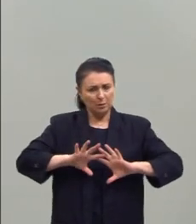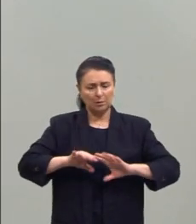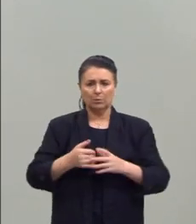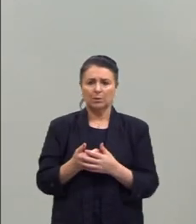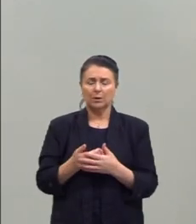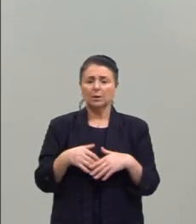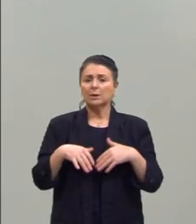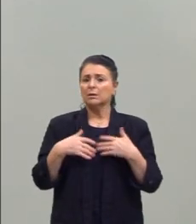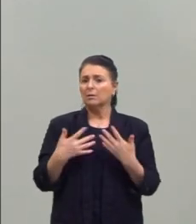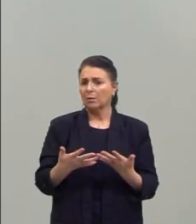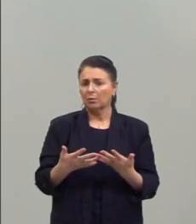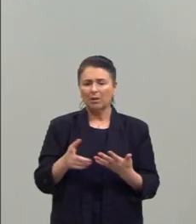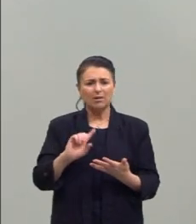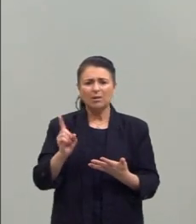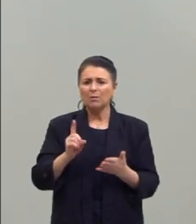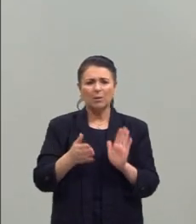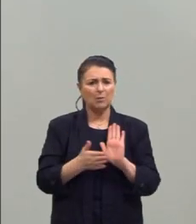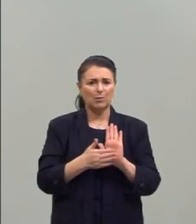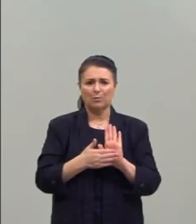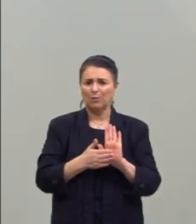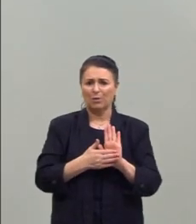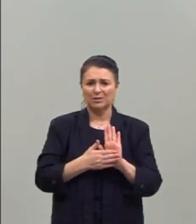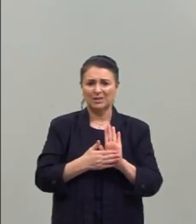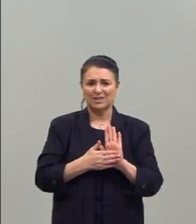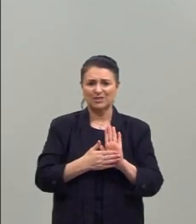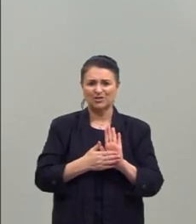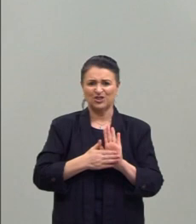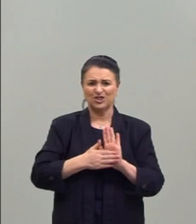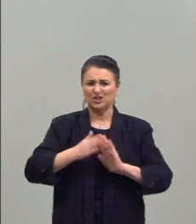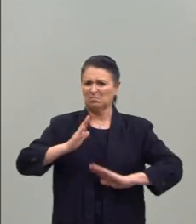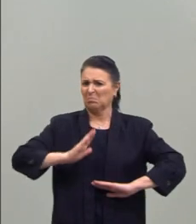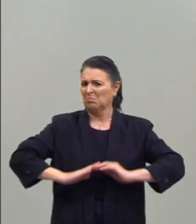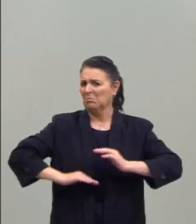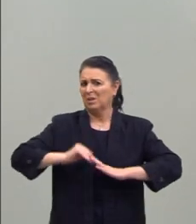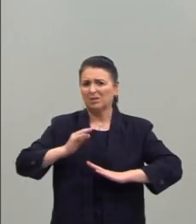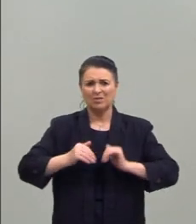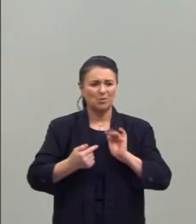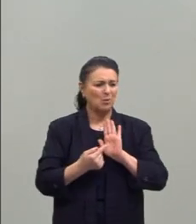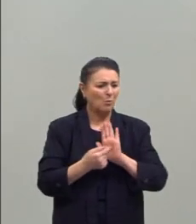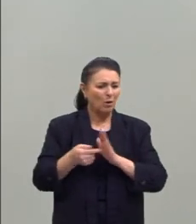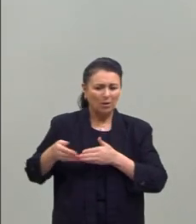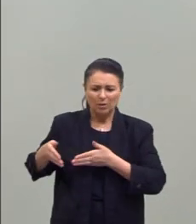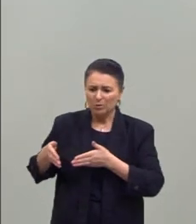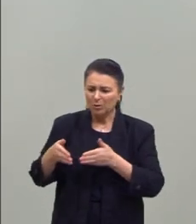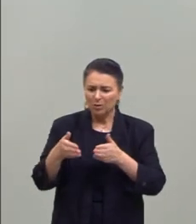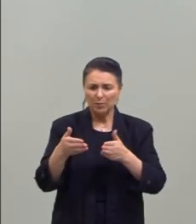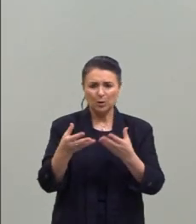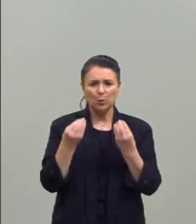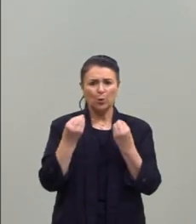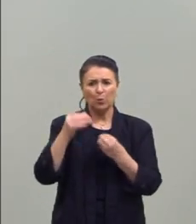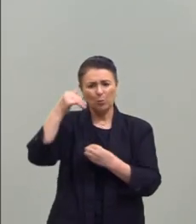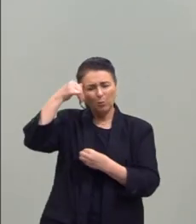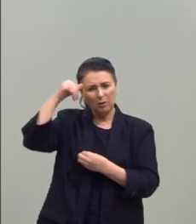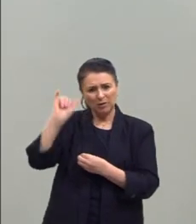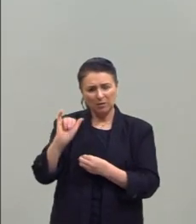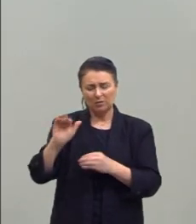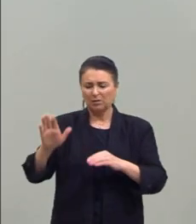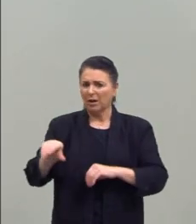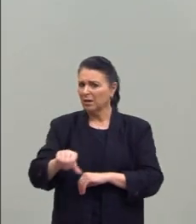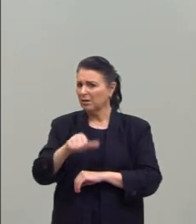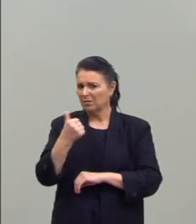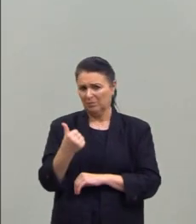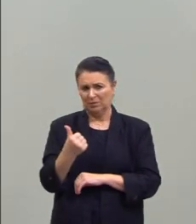Então, isso não é uma proposta de ação e não me mostra um caminho de como combater, como melhorar um pouco essas